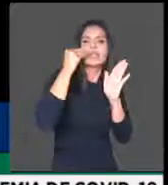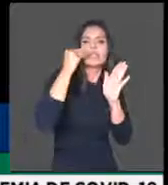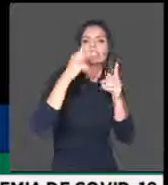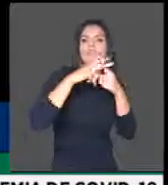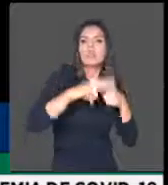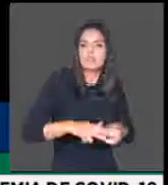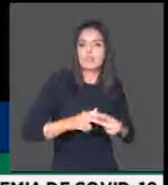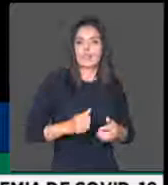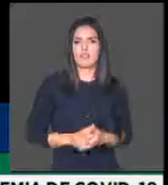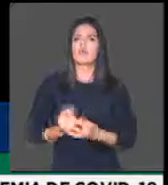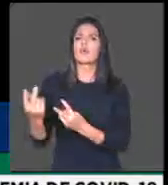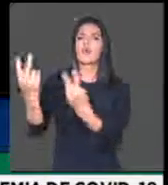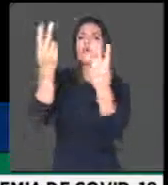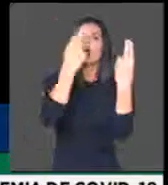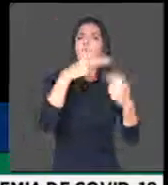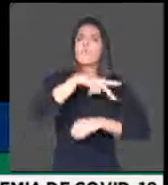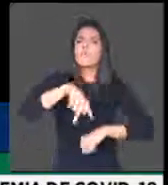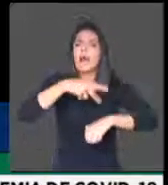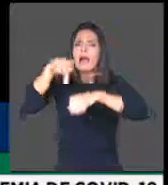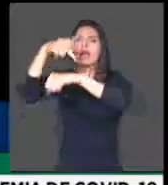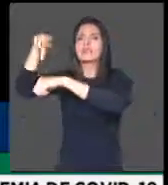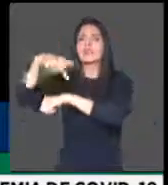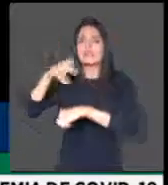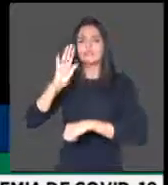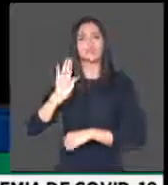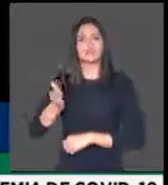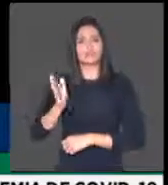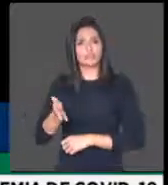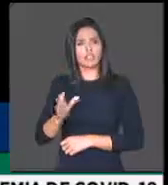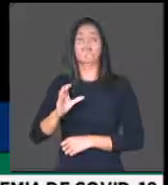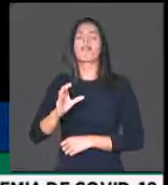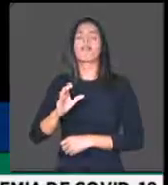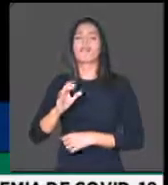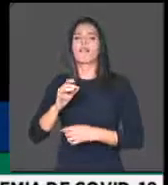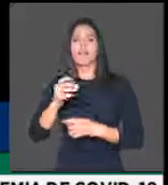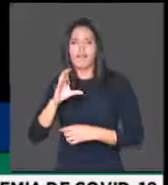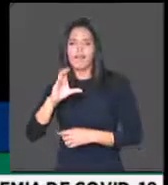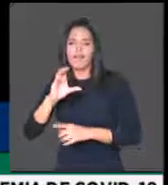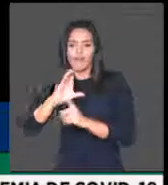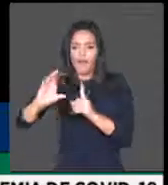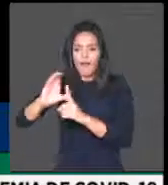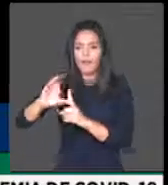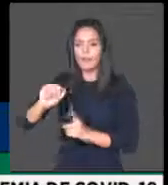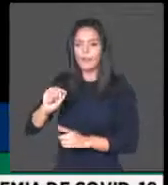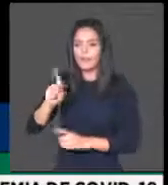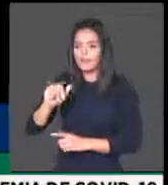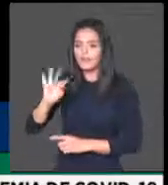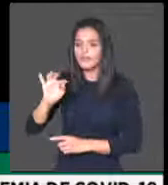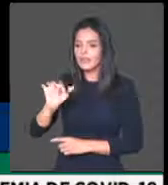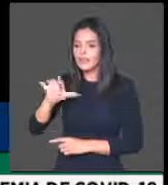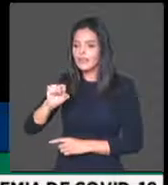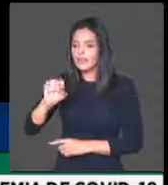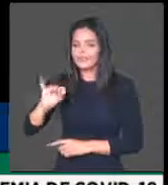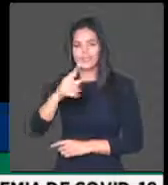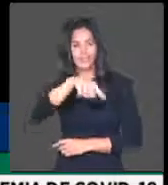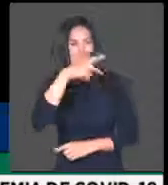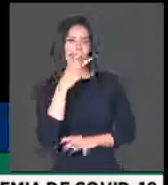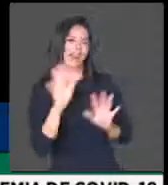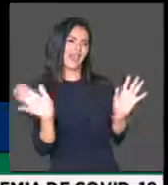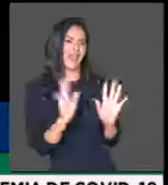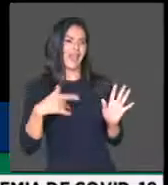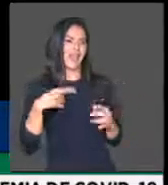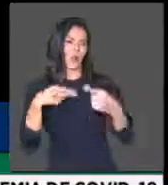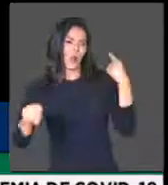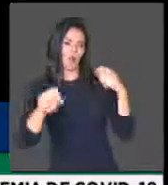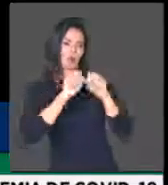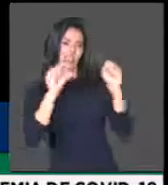em vários países desenvolvidos do mundo e países capitalistas, antes que alguém diga que essa medida não combina com o sistema em que